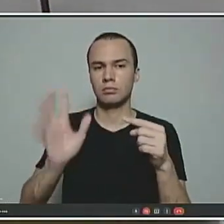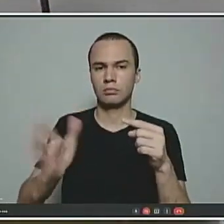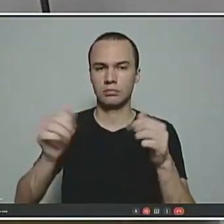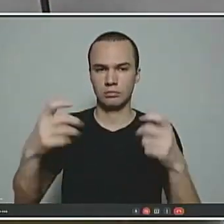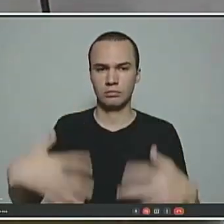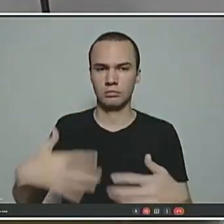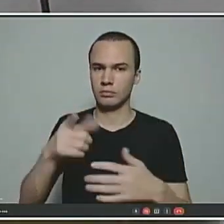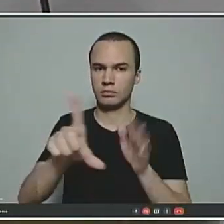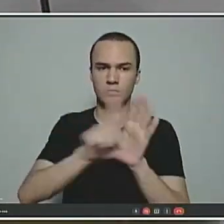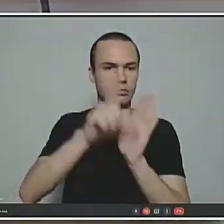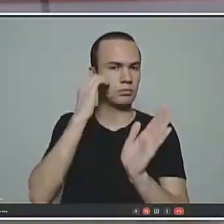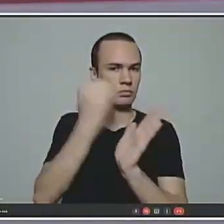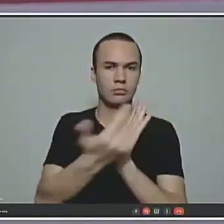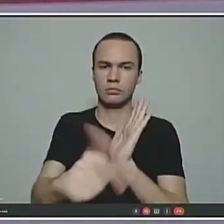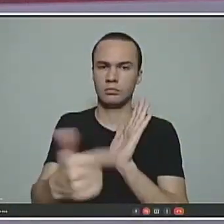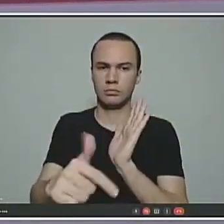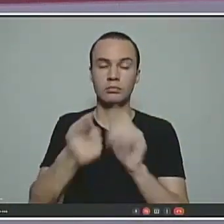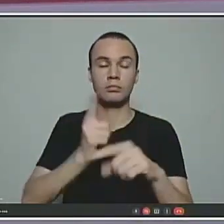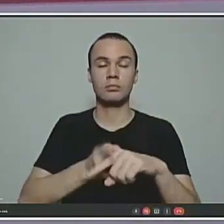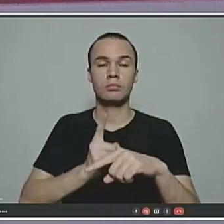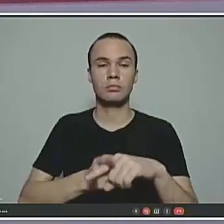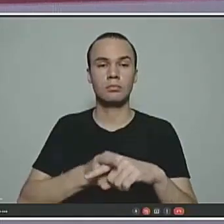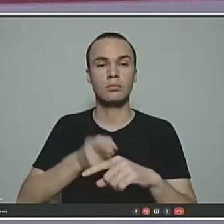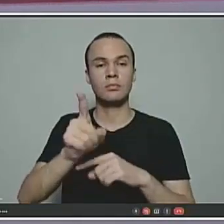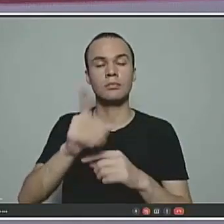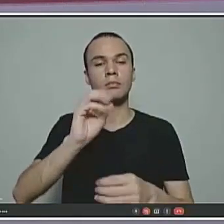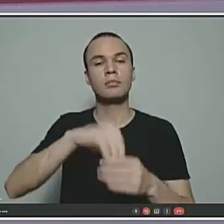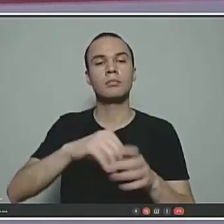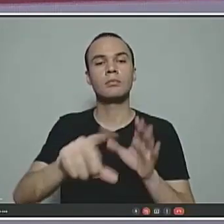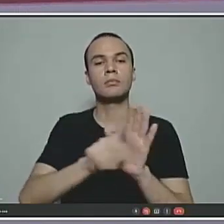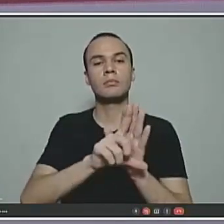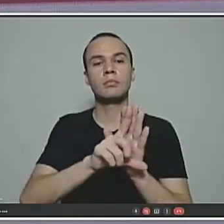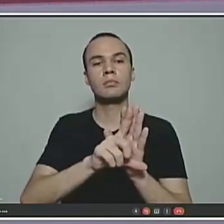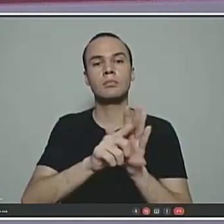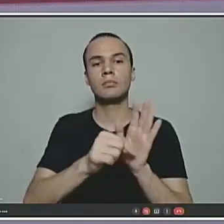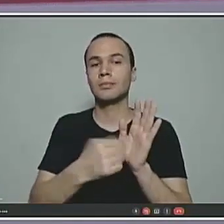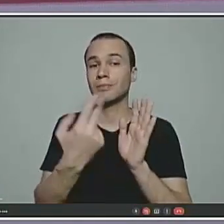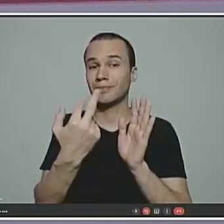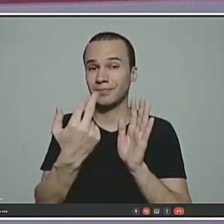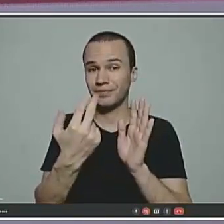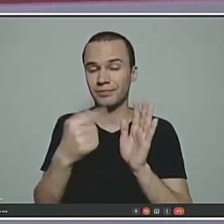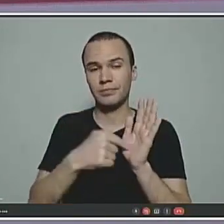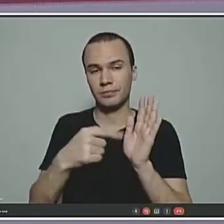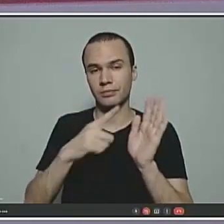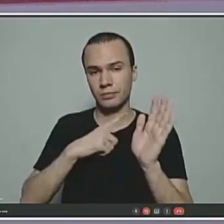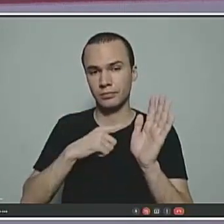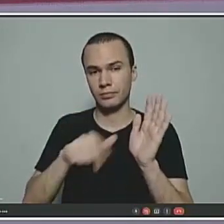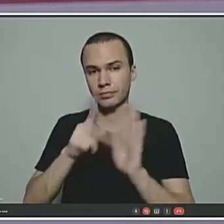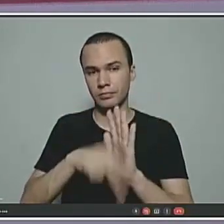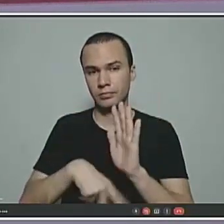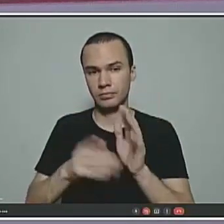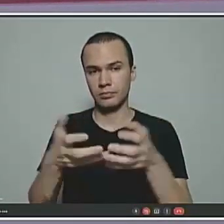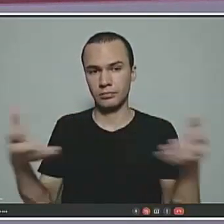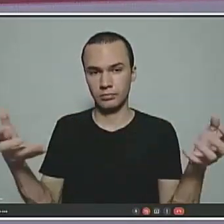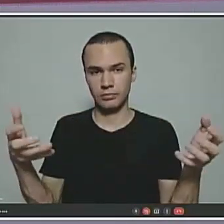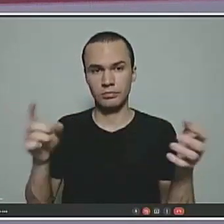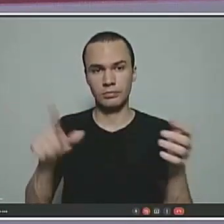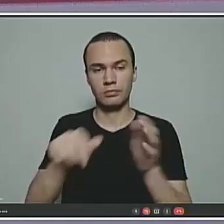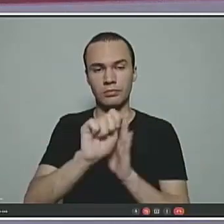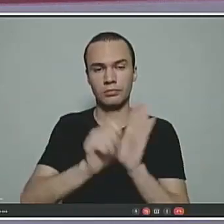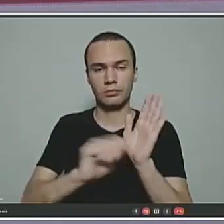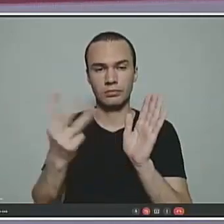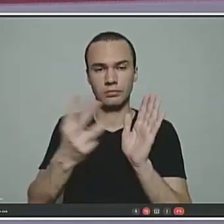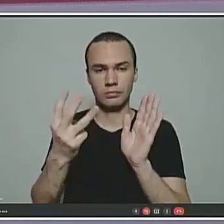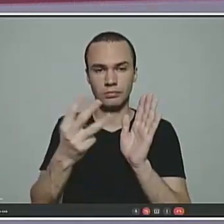inconstitucional. Por quê? Porque dentro da própria lei, dentro da mesma lei desse anteprojeto que será aprovado aqui, no artigo 3º,